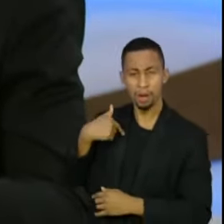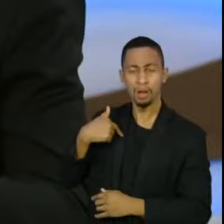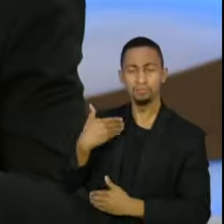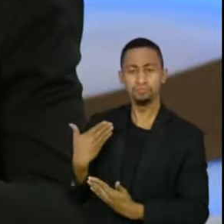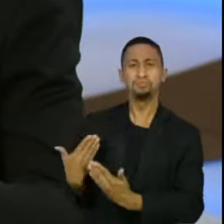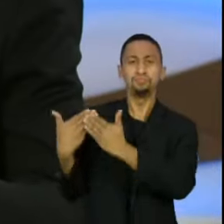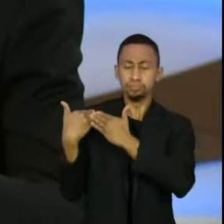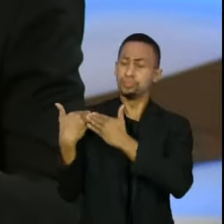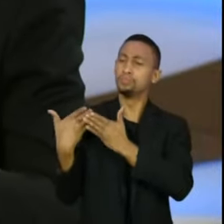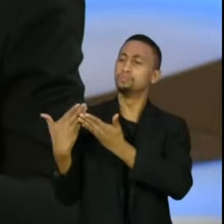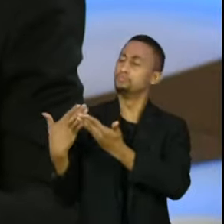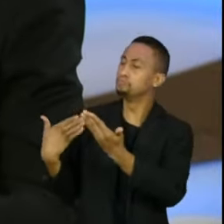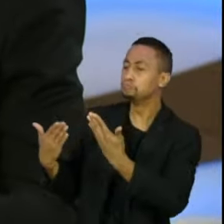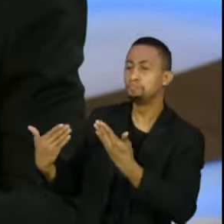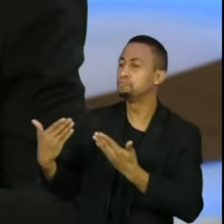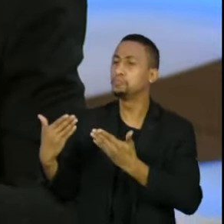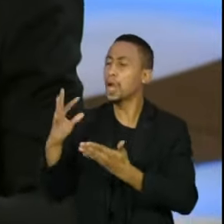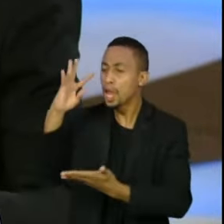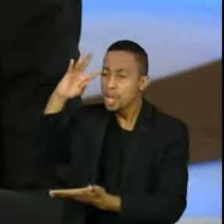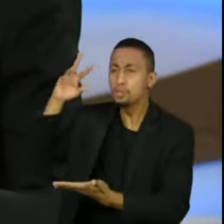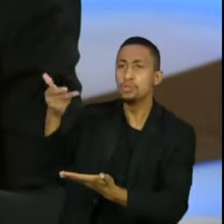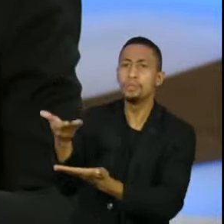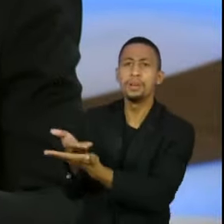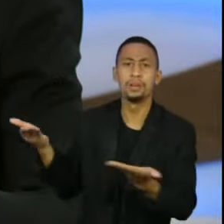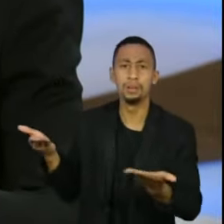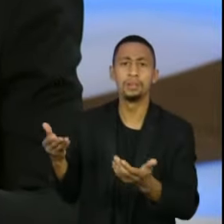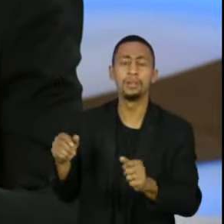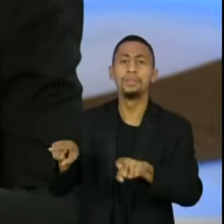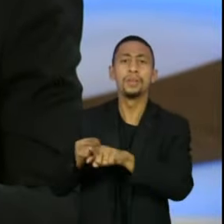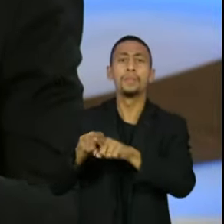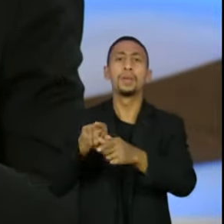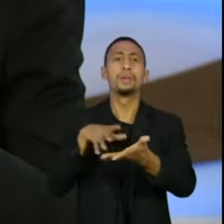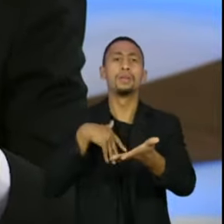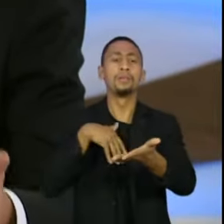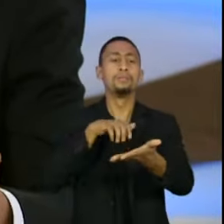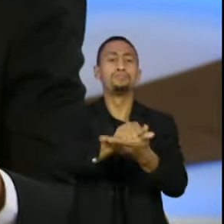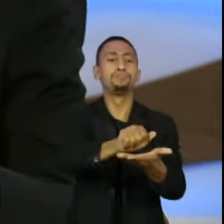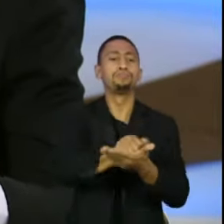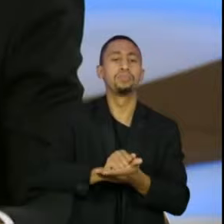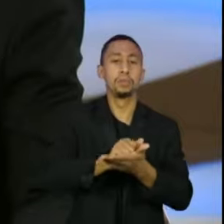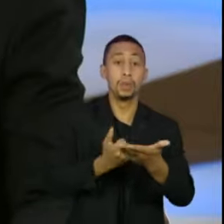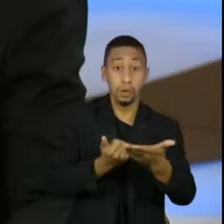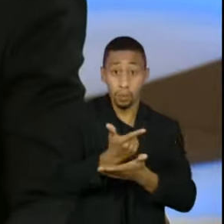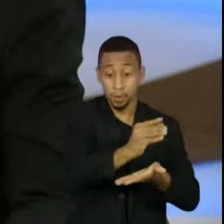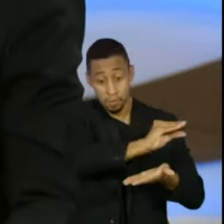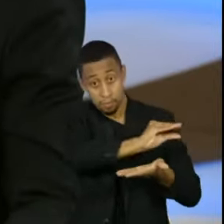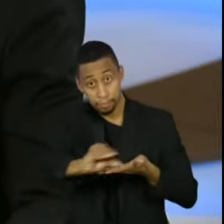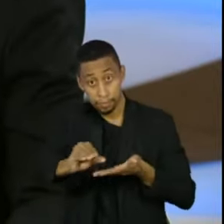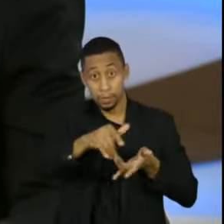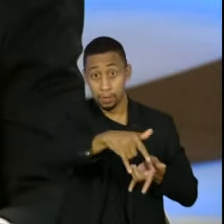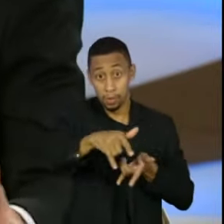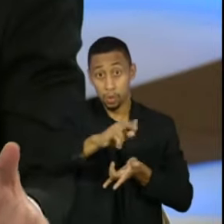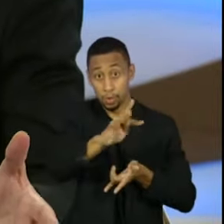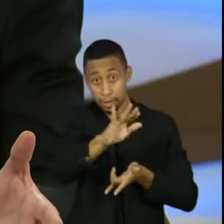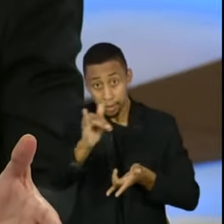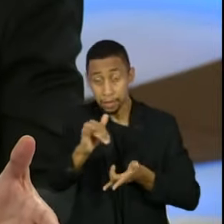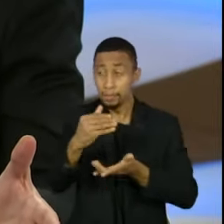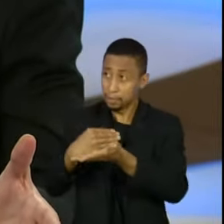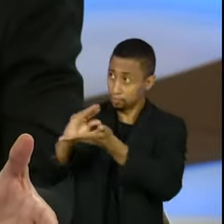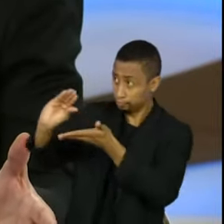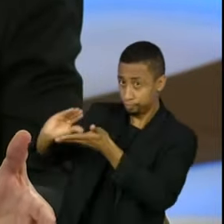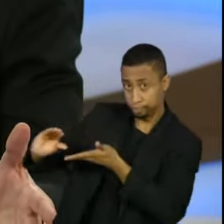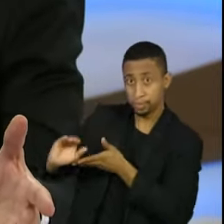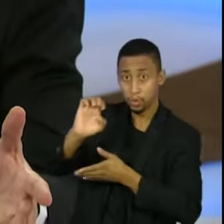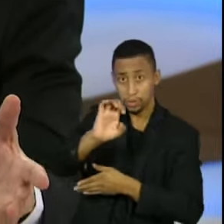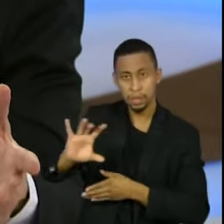essa necessidade e, por exemplo, resolver a questão do credenciamento dos leitos de UTI e o pagamento desses leitos de UTI para os estados. É uma iniciativa que